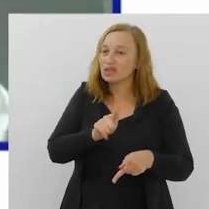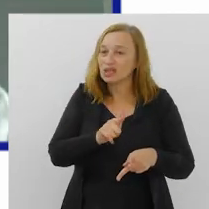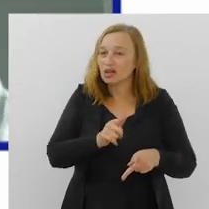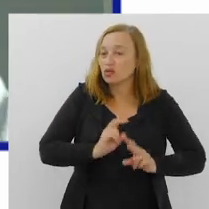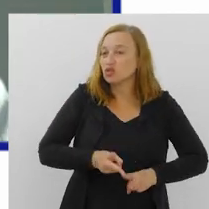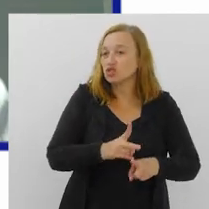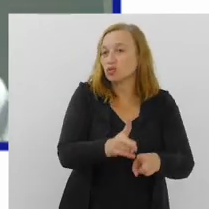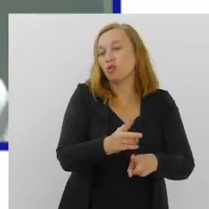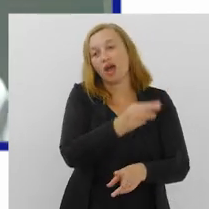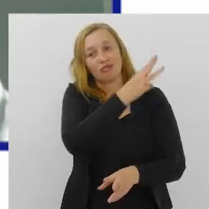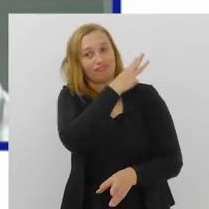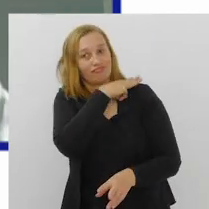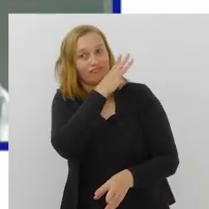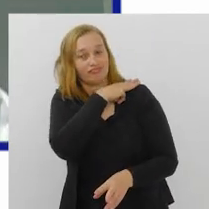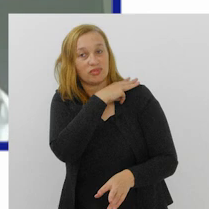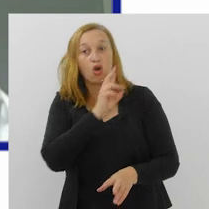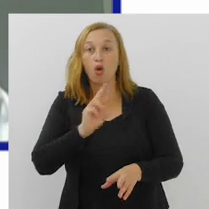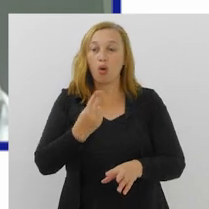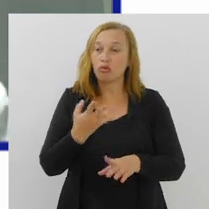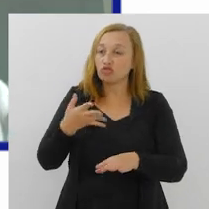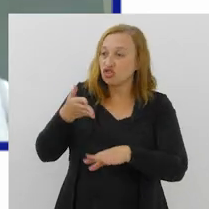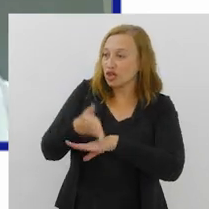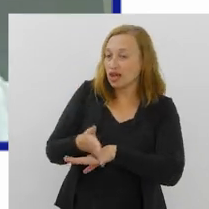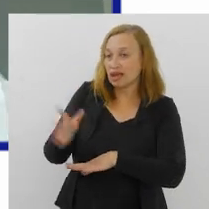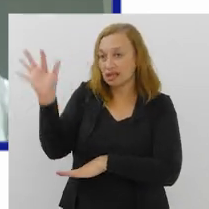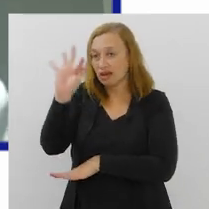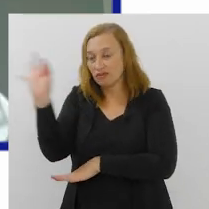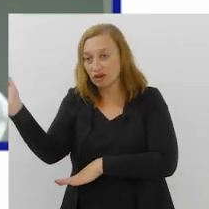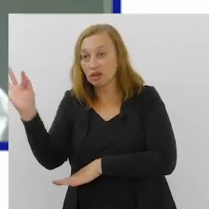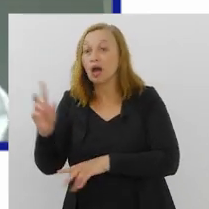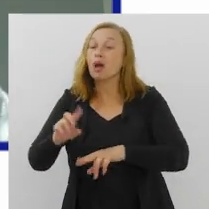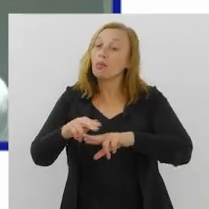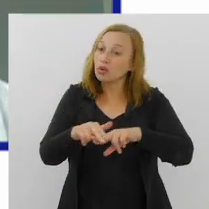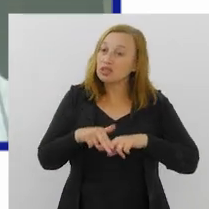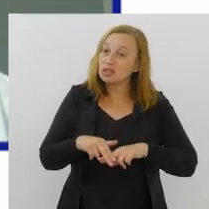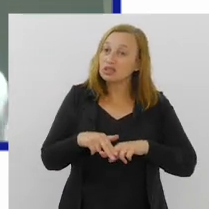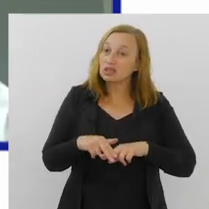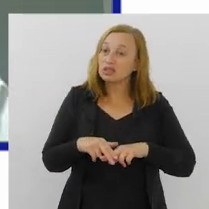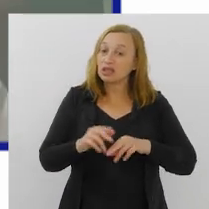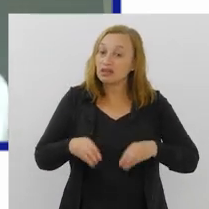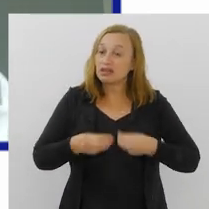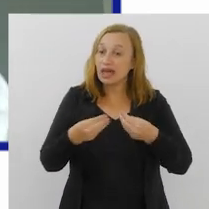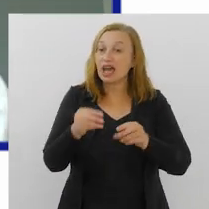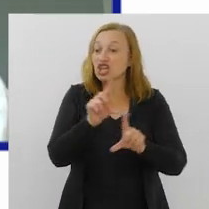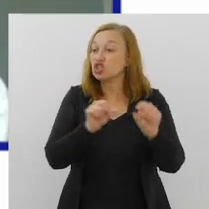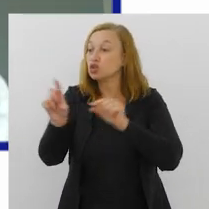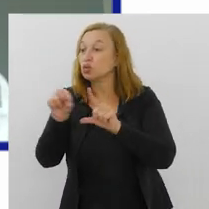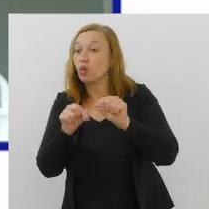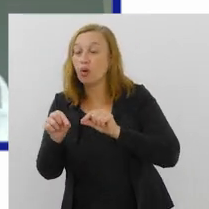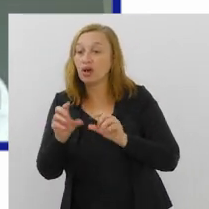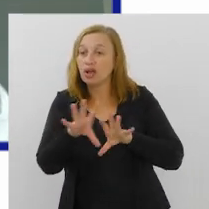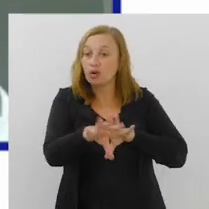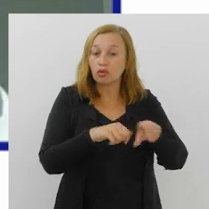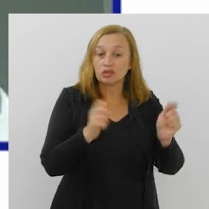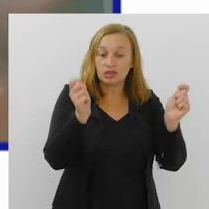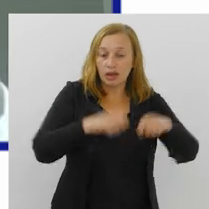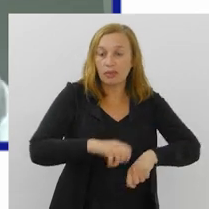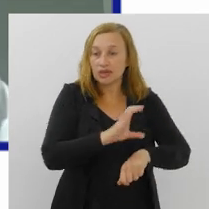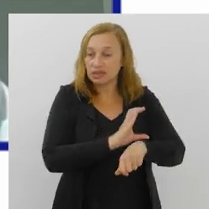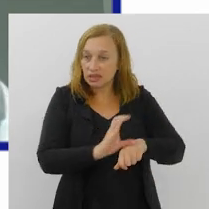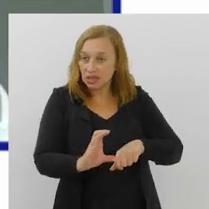continuar no ensino médio e muito menos chegar na faculdade. Com isso que a gente tem que dar essas opções para ele, com